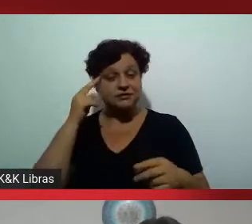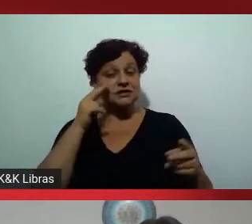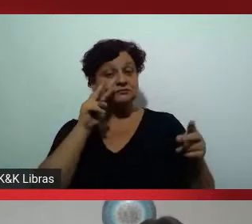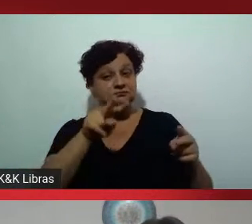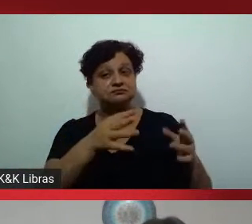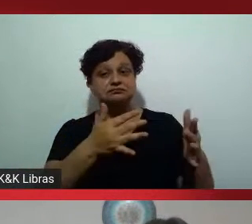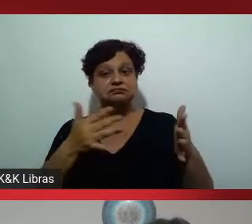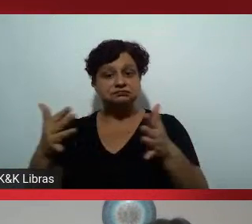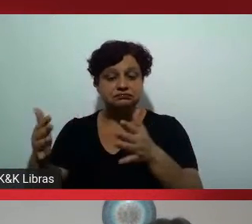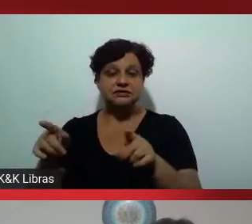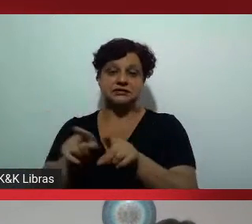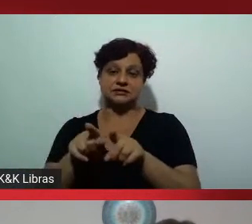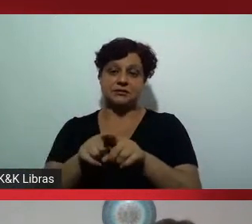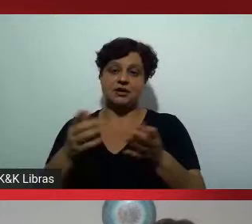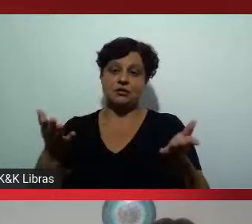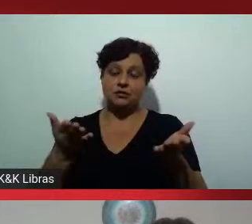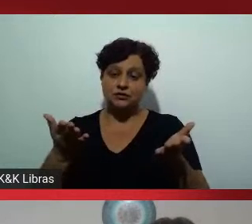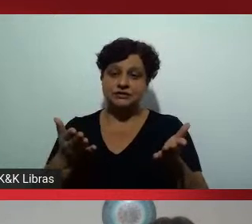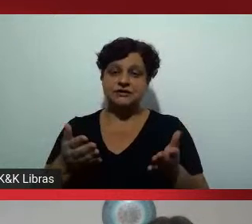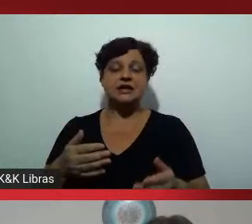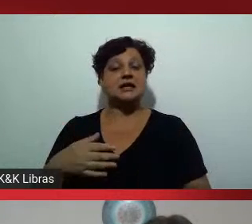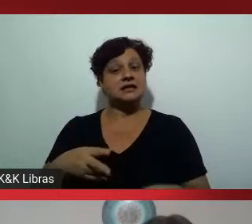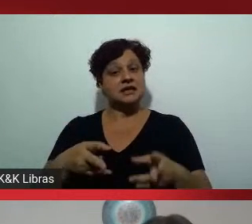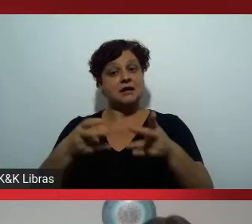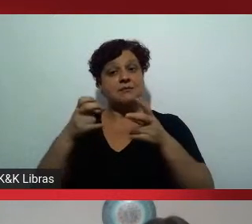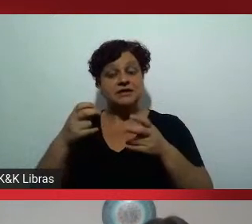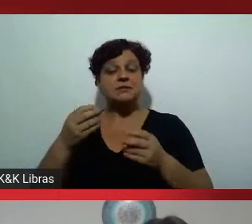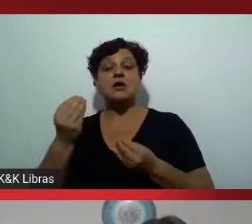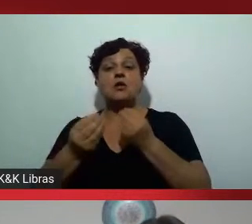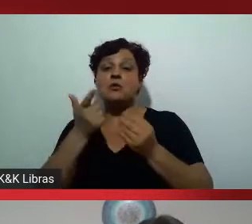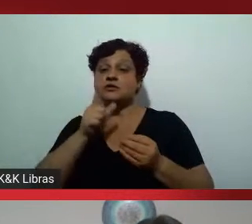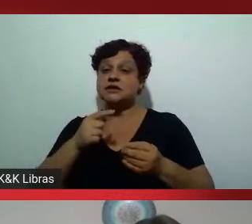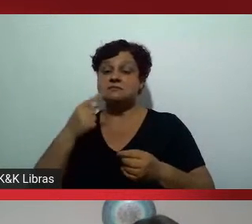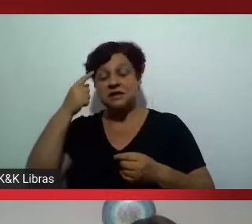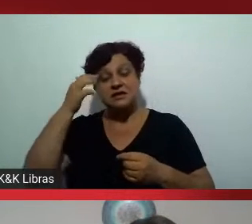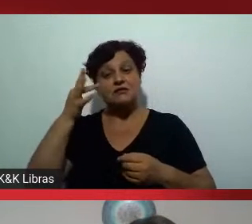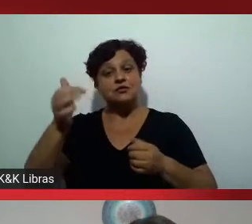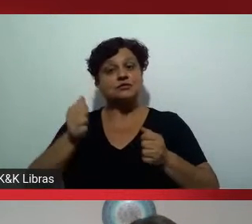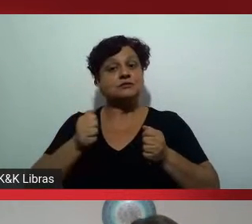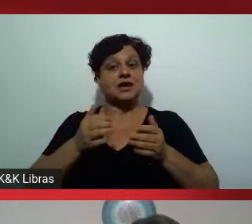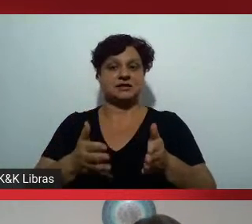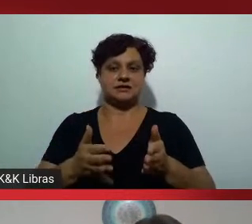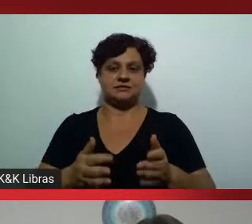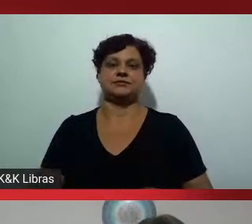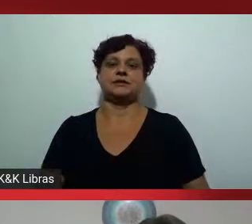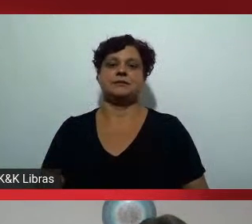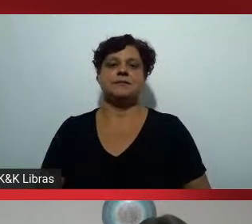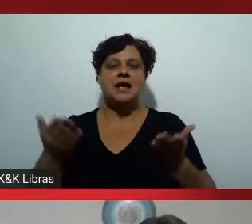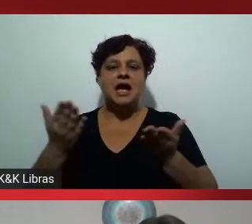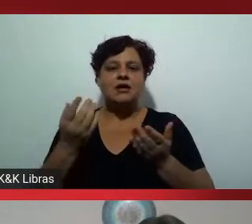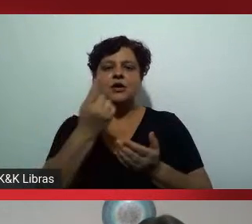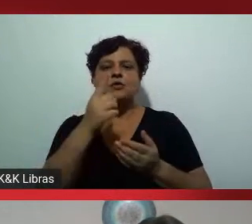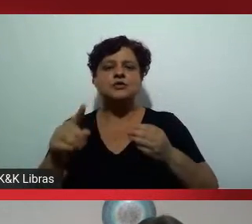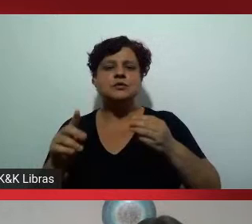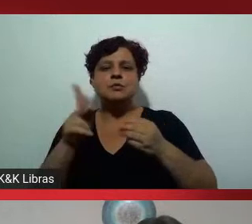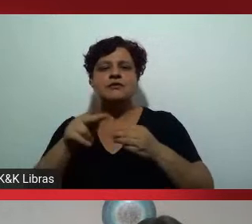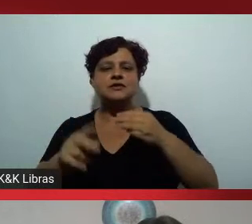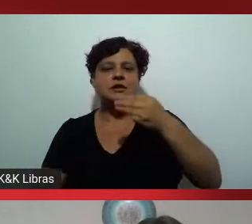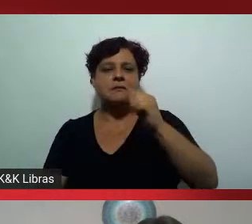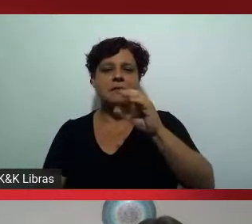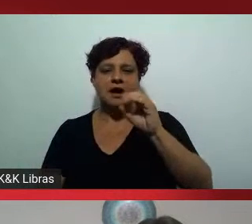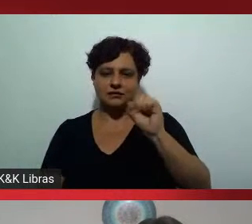só da convicção e talvez levar para algumas ações professor Marcos Soares por favor seus comentários finais